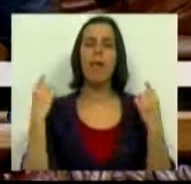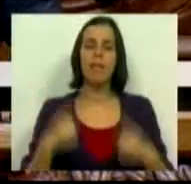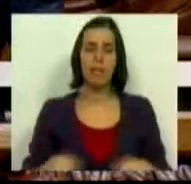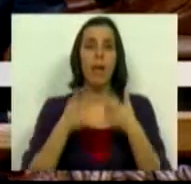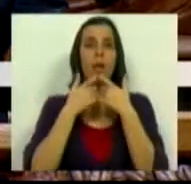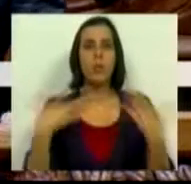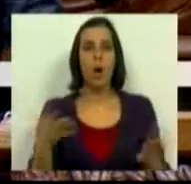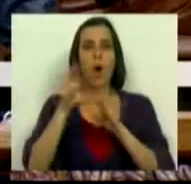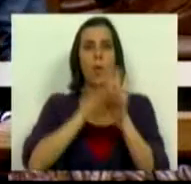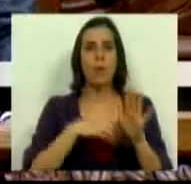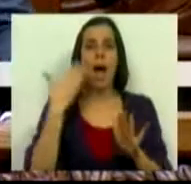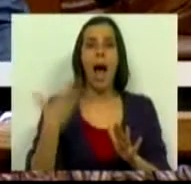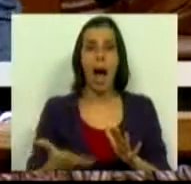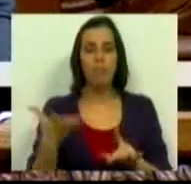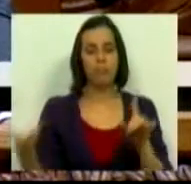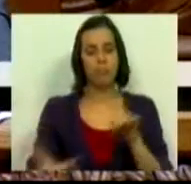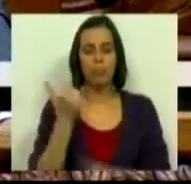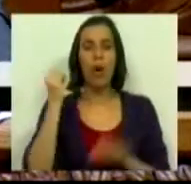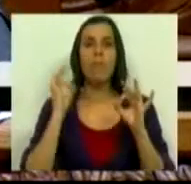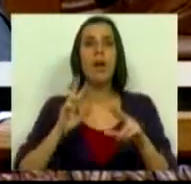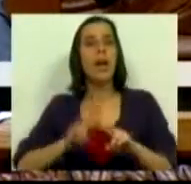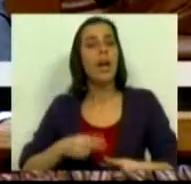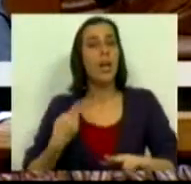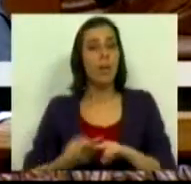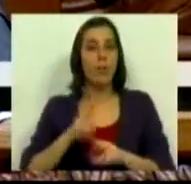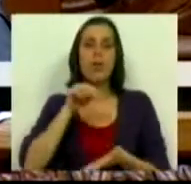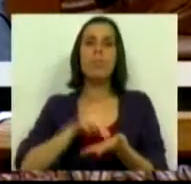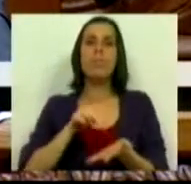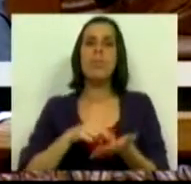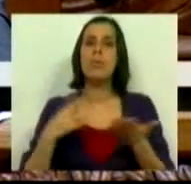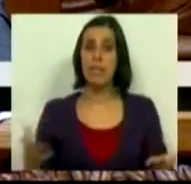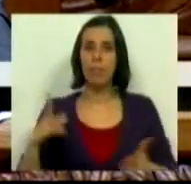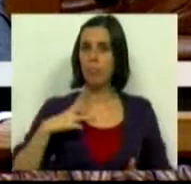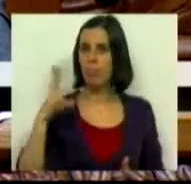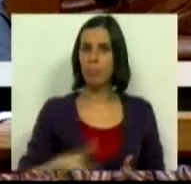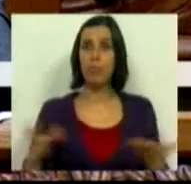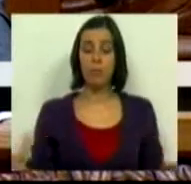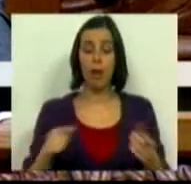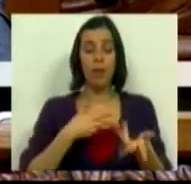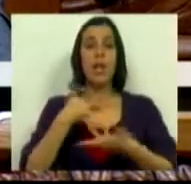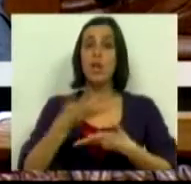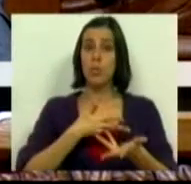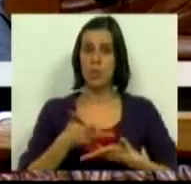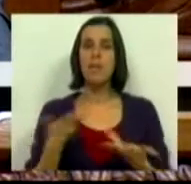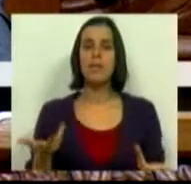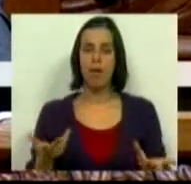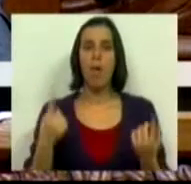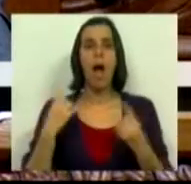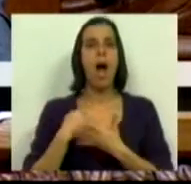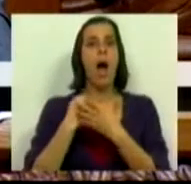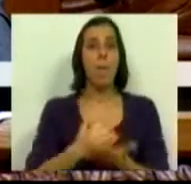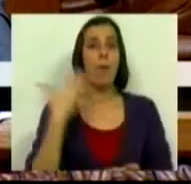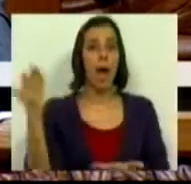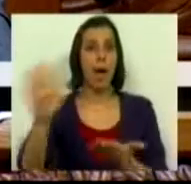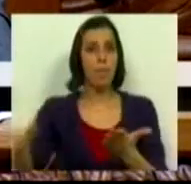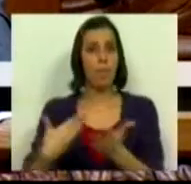todas as condições para conseguir o reforço da posição de Portugal nesta negociação. Tem o apoio